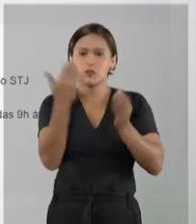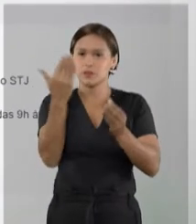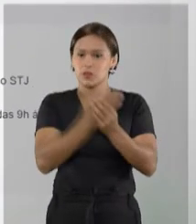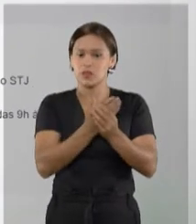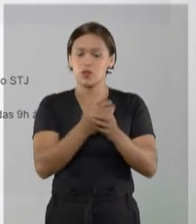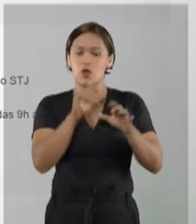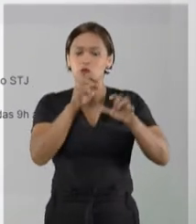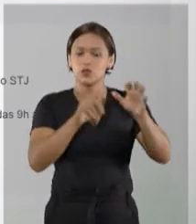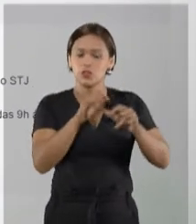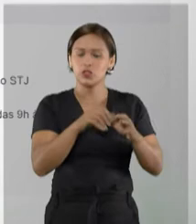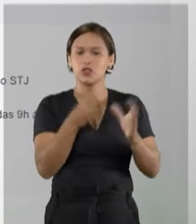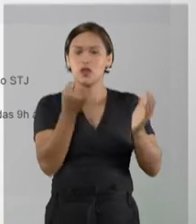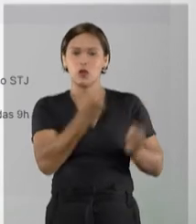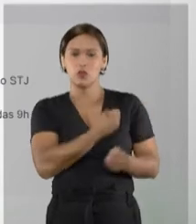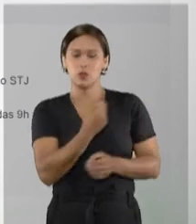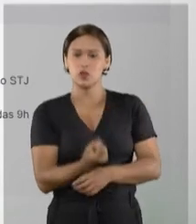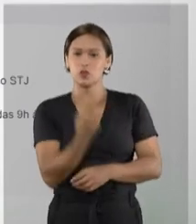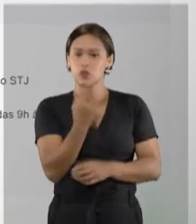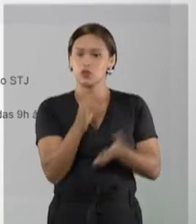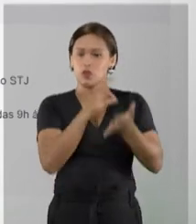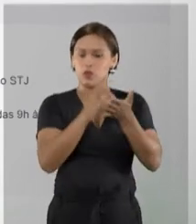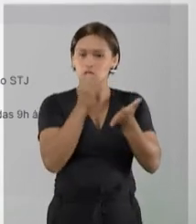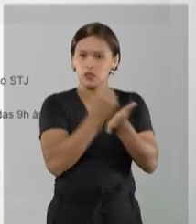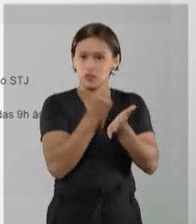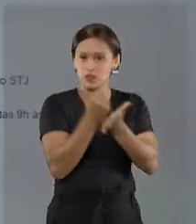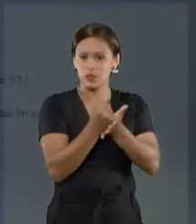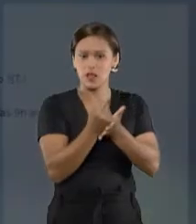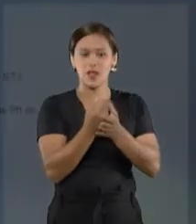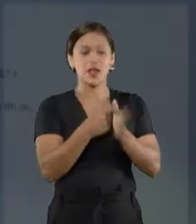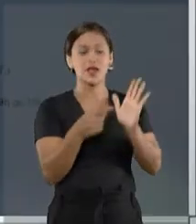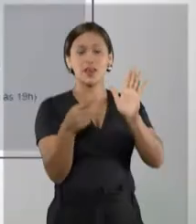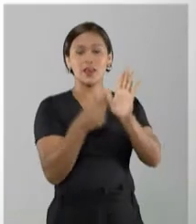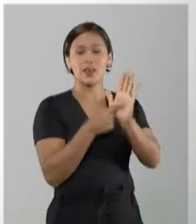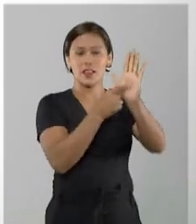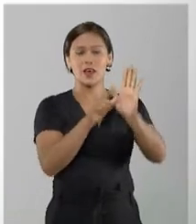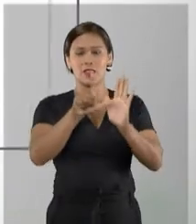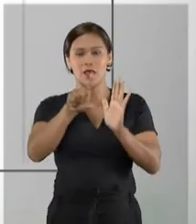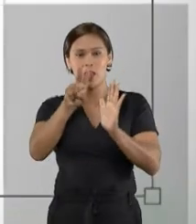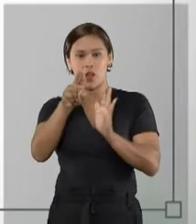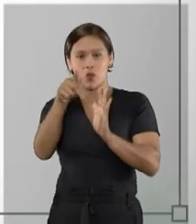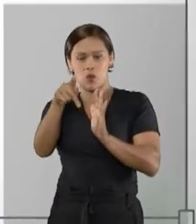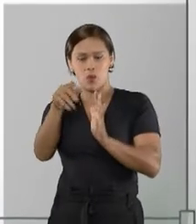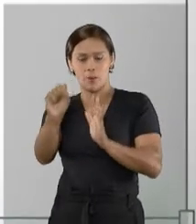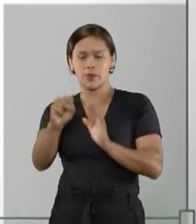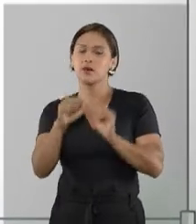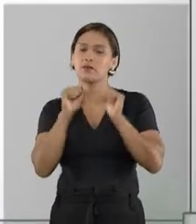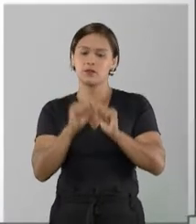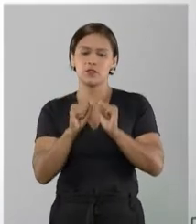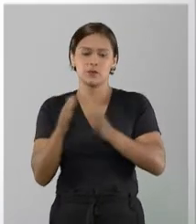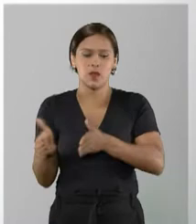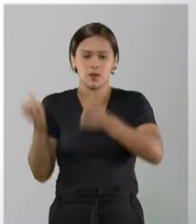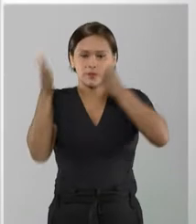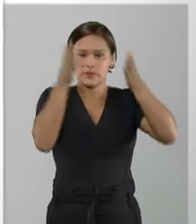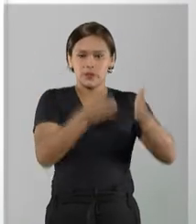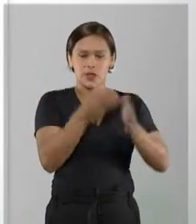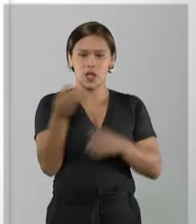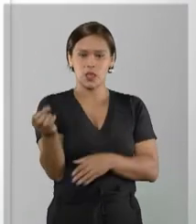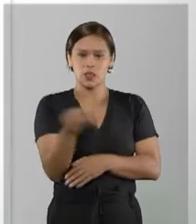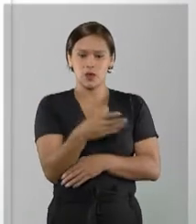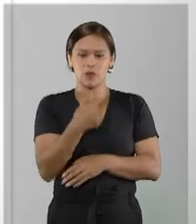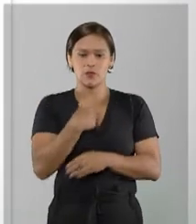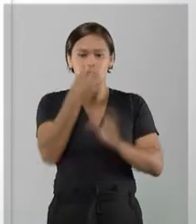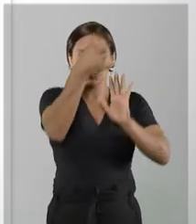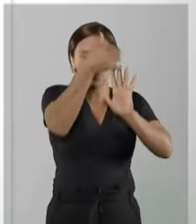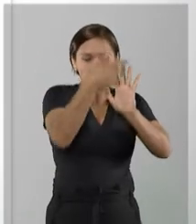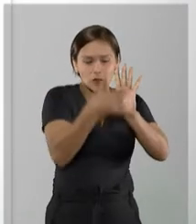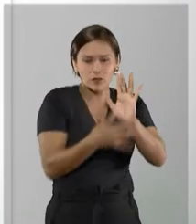processo, ou digitar um número único ou de registro, e clicar na lupa. Você é automaticamente direcionado para uma nova